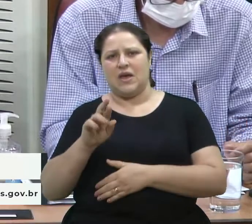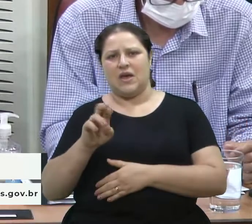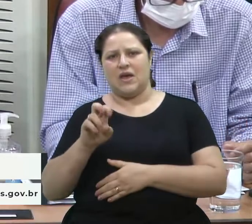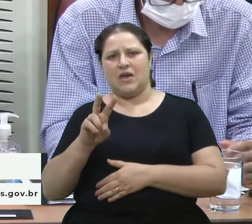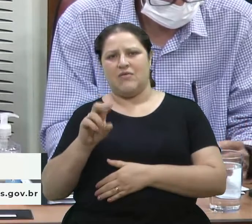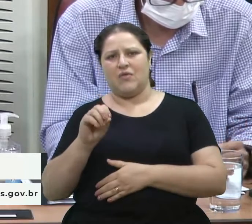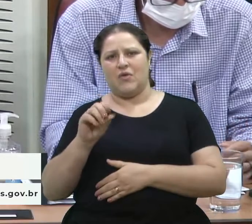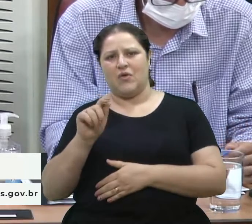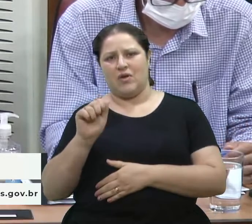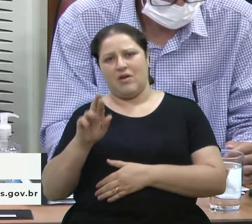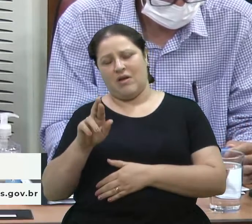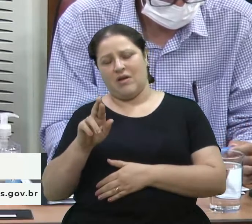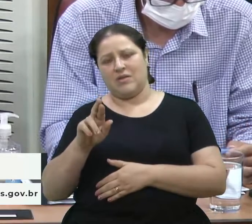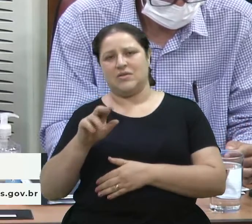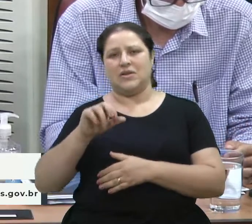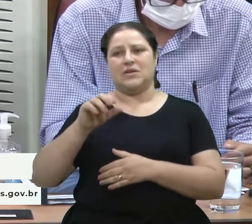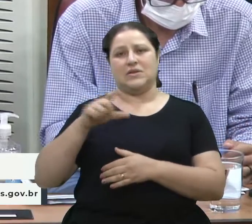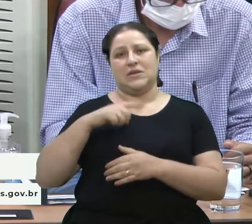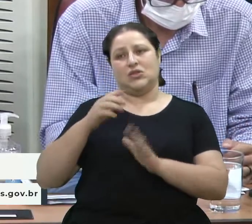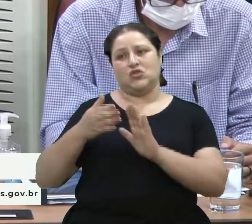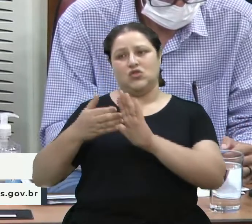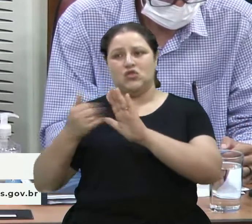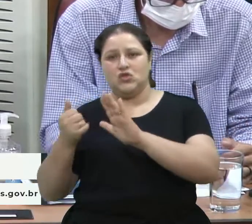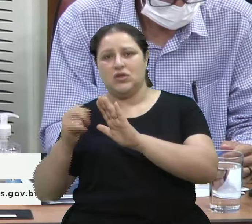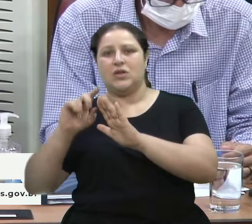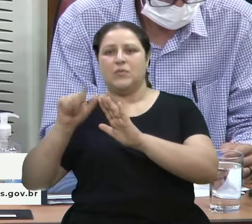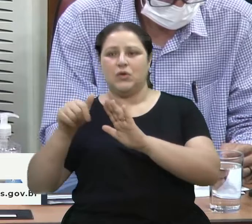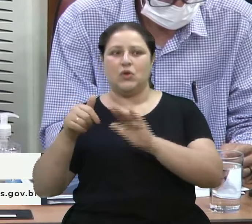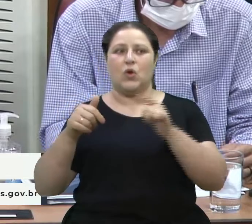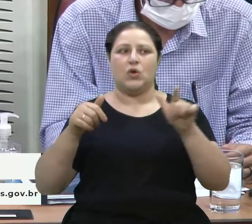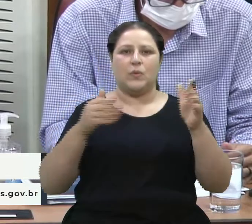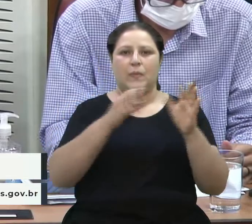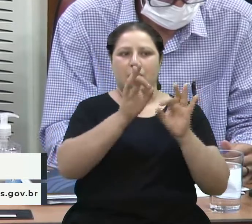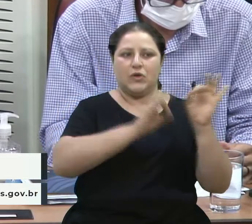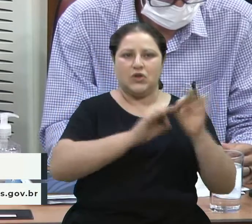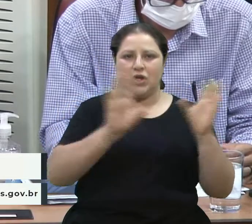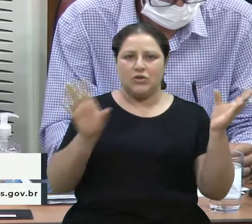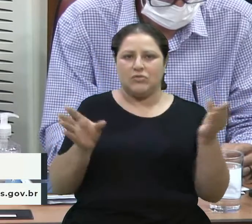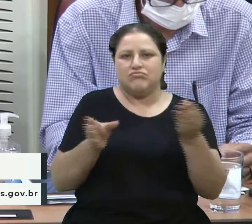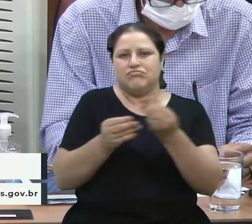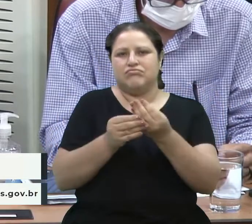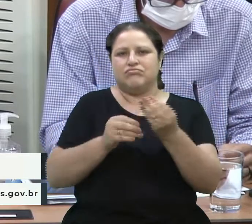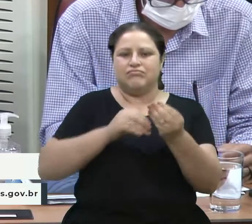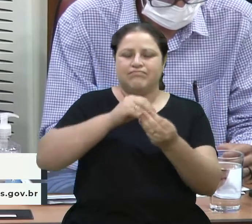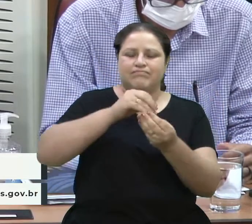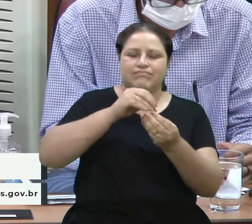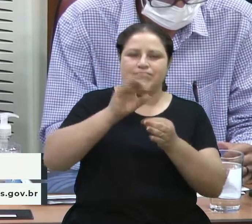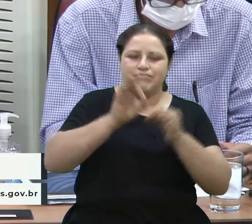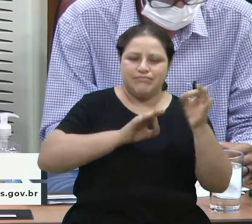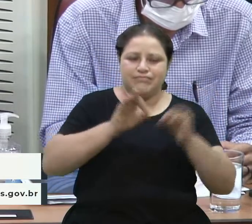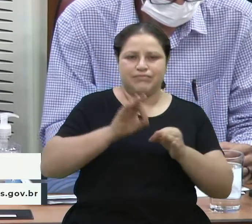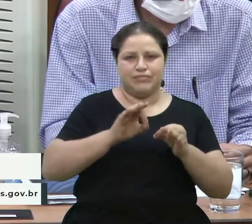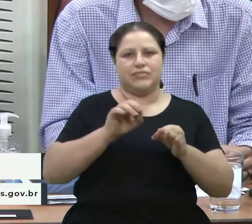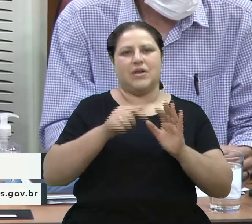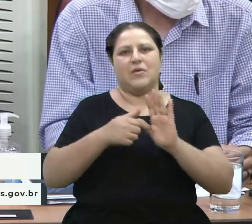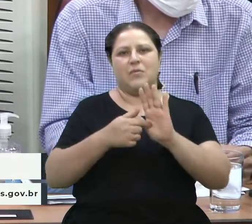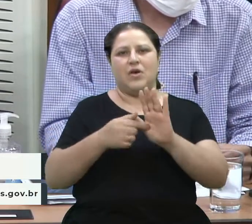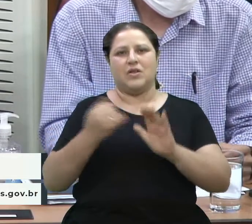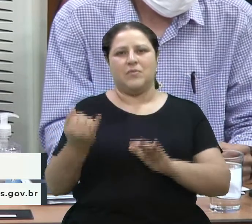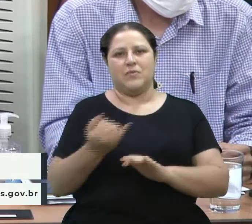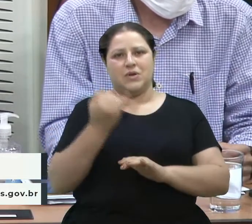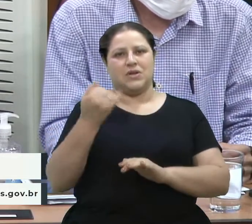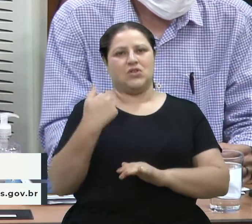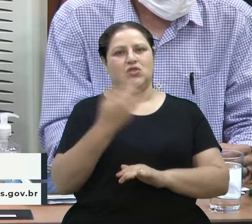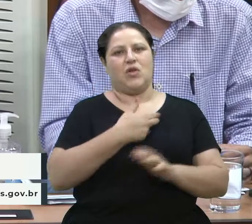incluído no mesmo projeto, mas a importância de a gente marcar aqui o quanto nós queremos e o quanto nós pensamos em relação à nossa